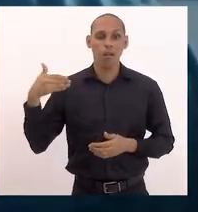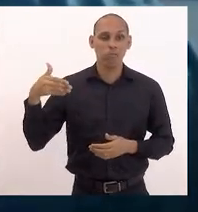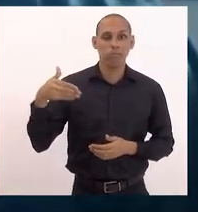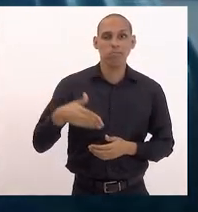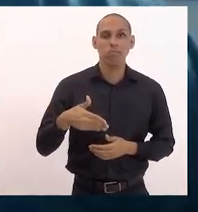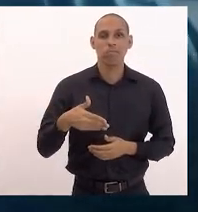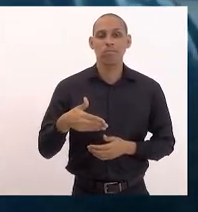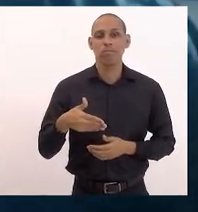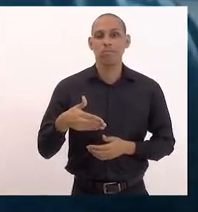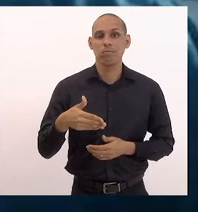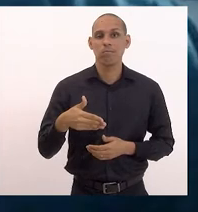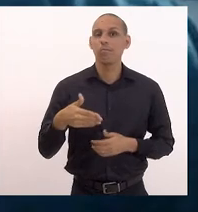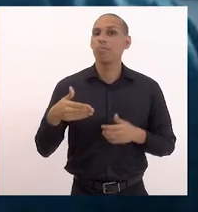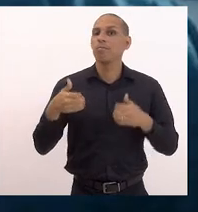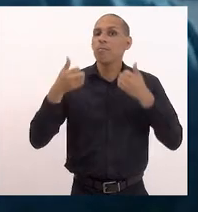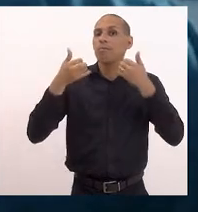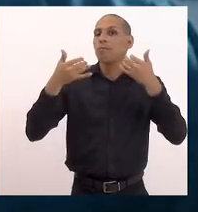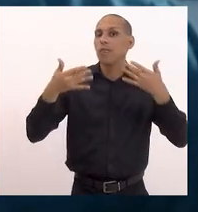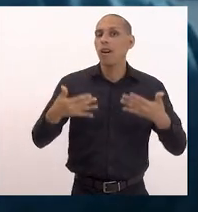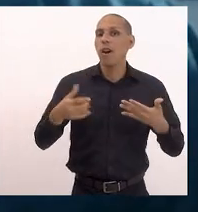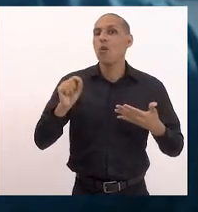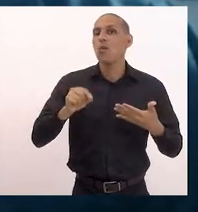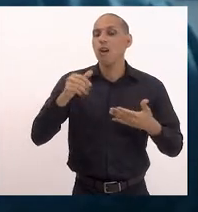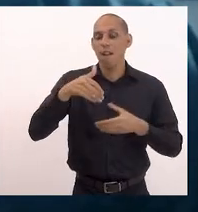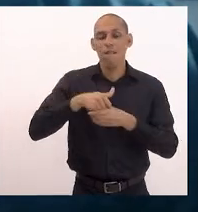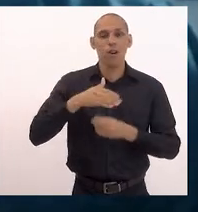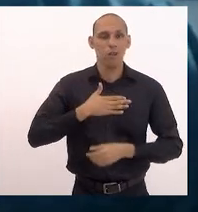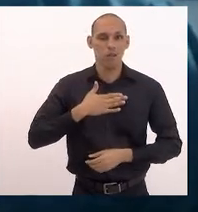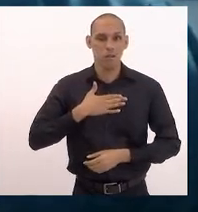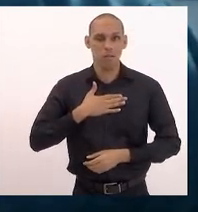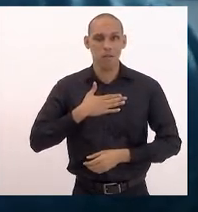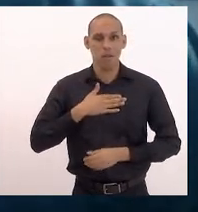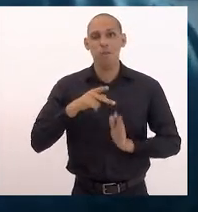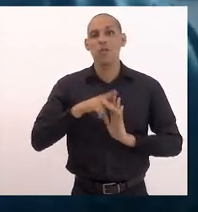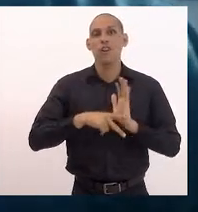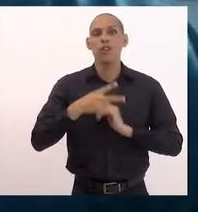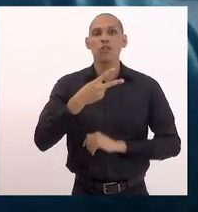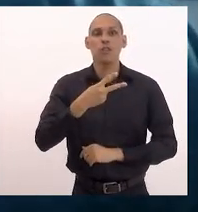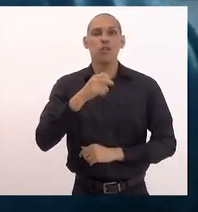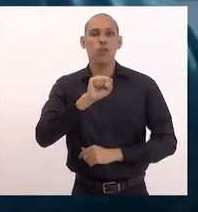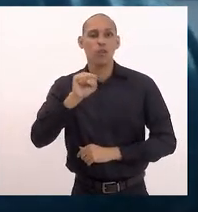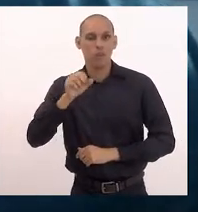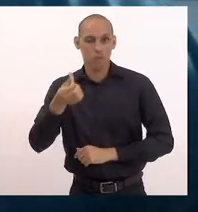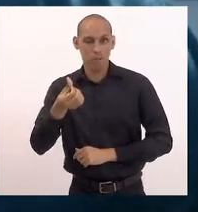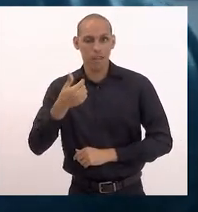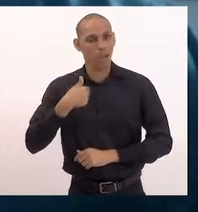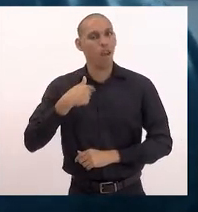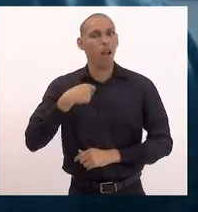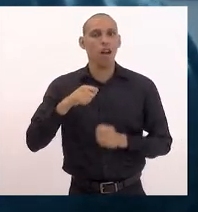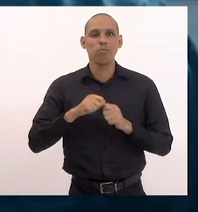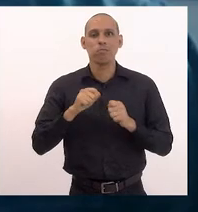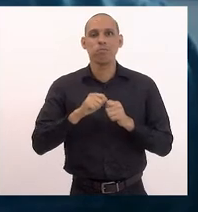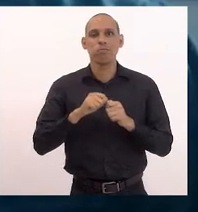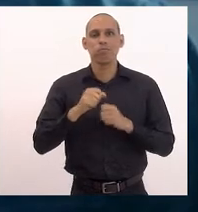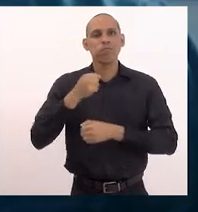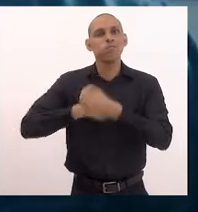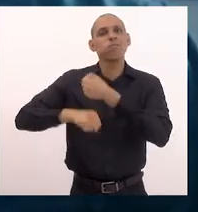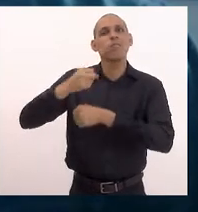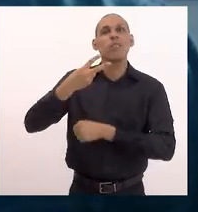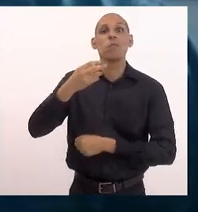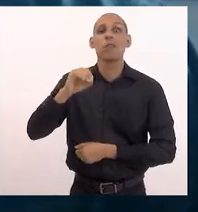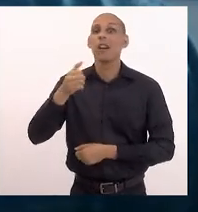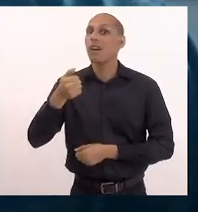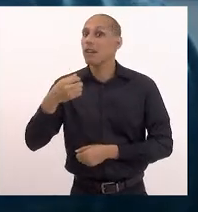declarar o voto ao projeto 2886 de minha autoria. De 2014.